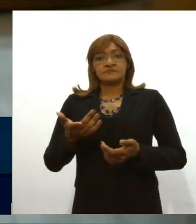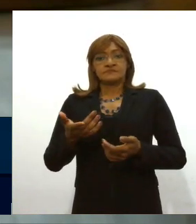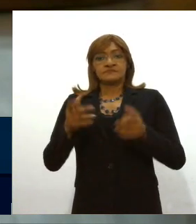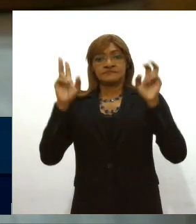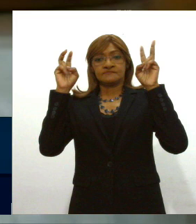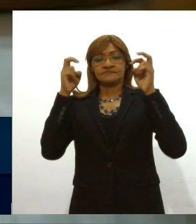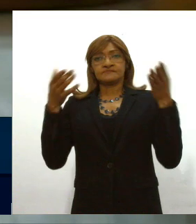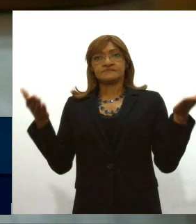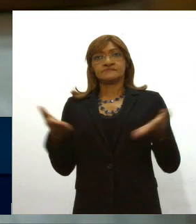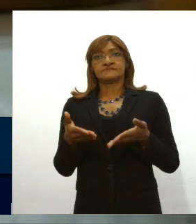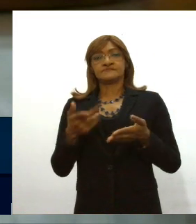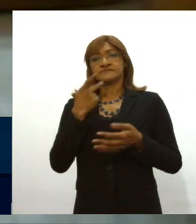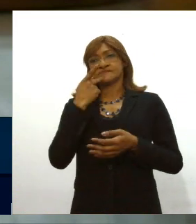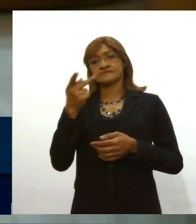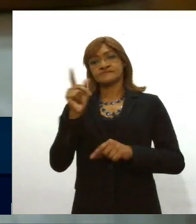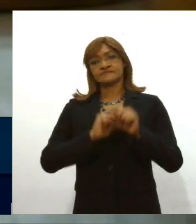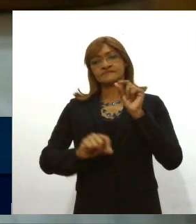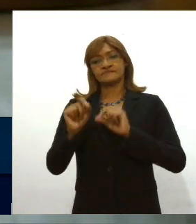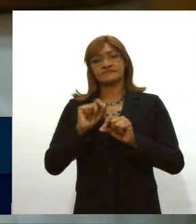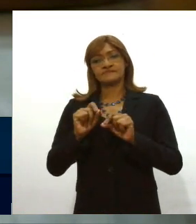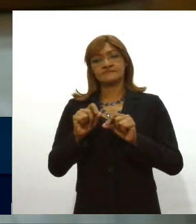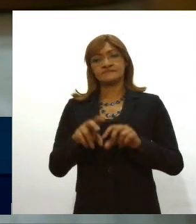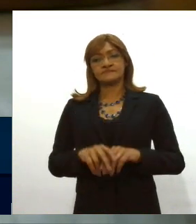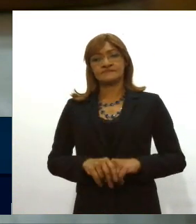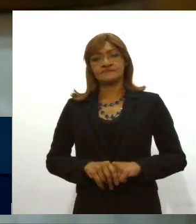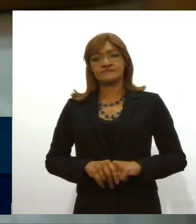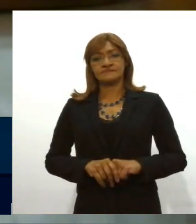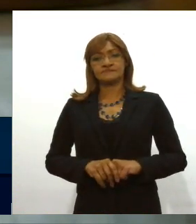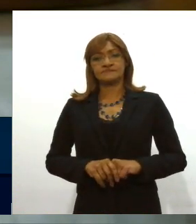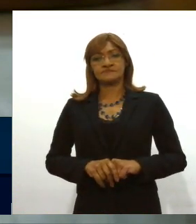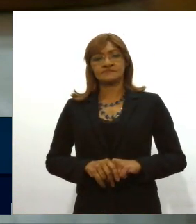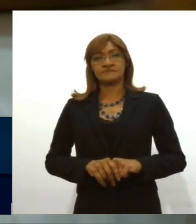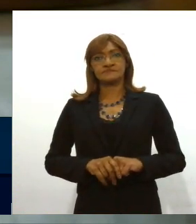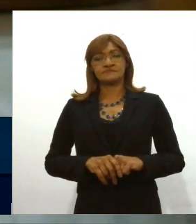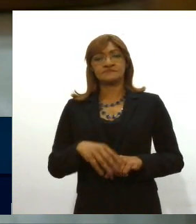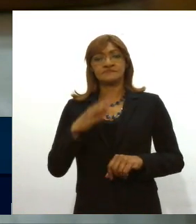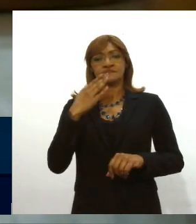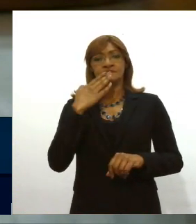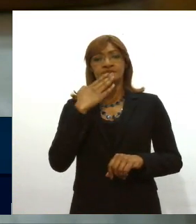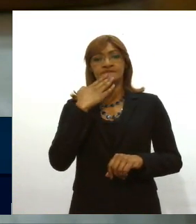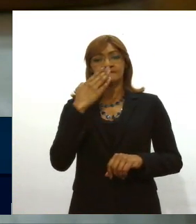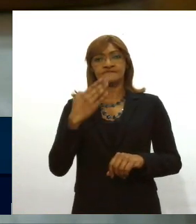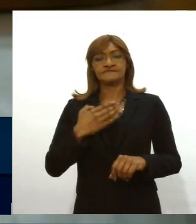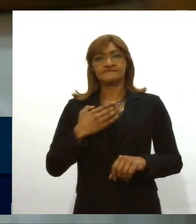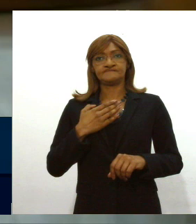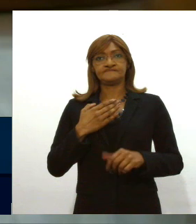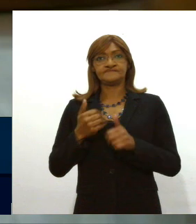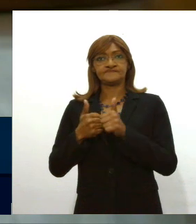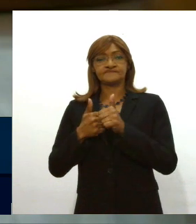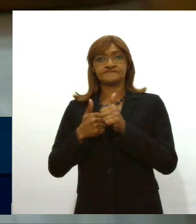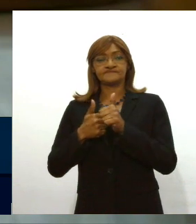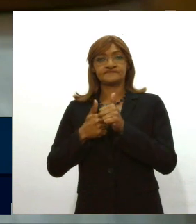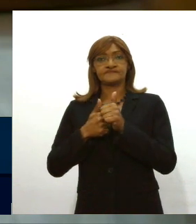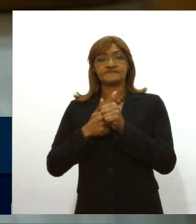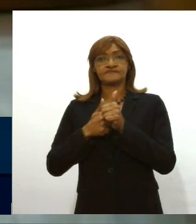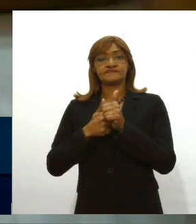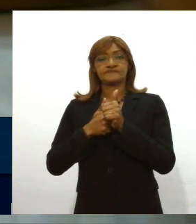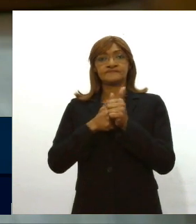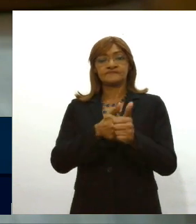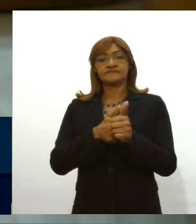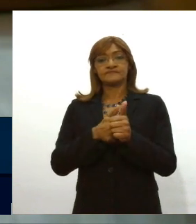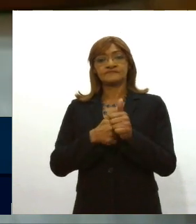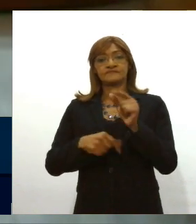trago no dia de hoje foi um apelo de um dos nossos seguidores em relação